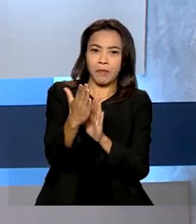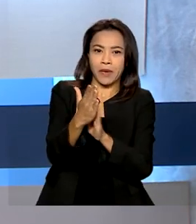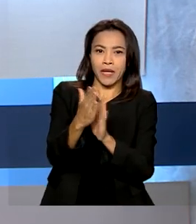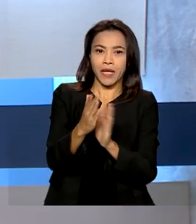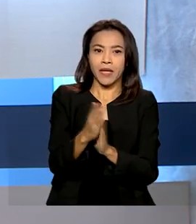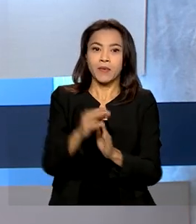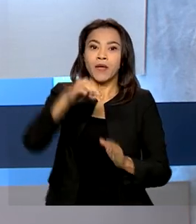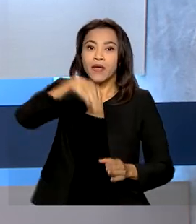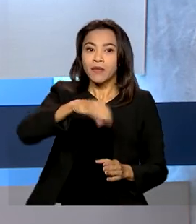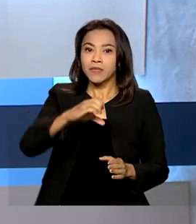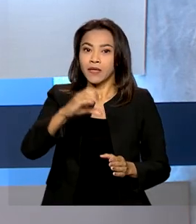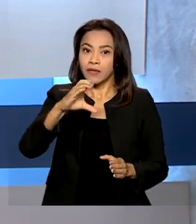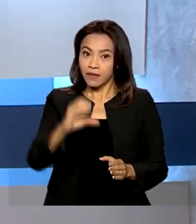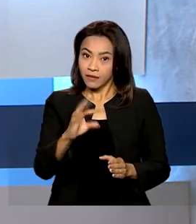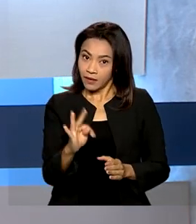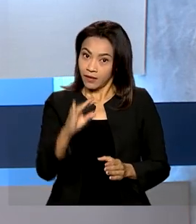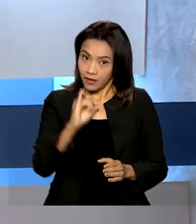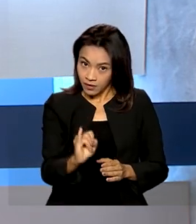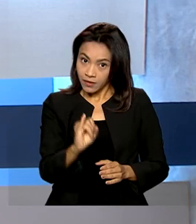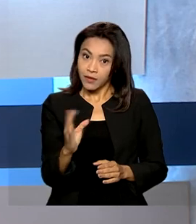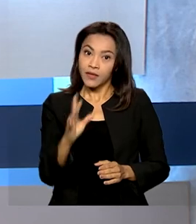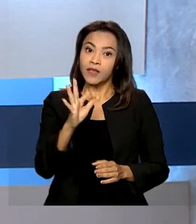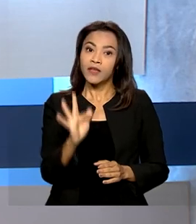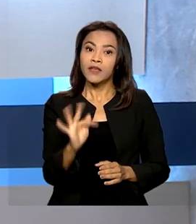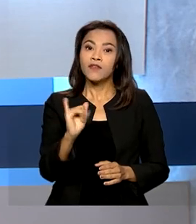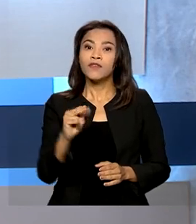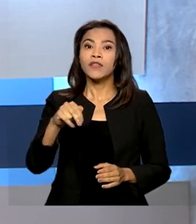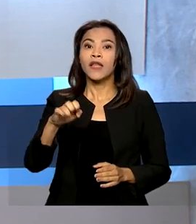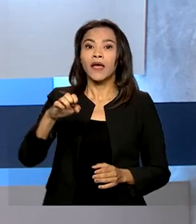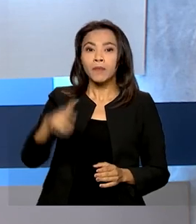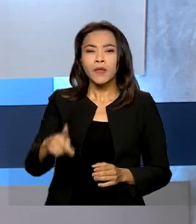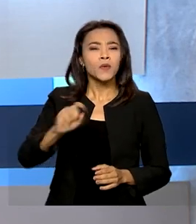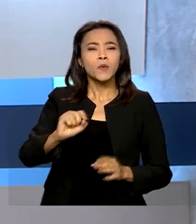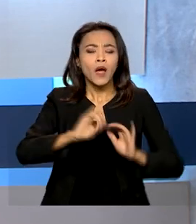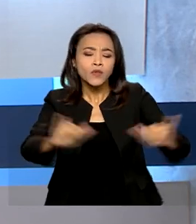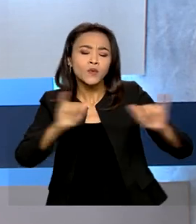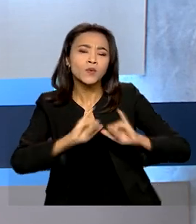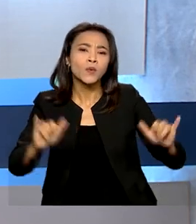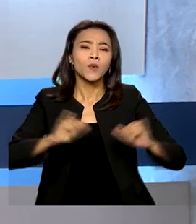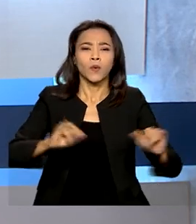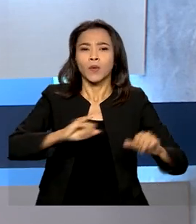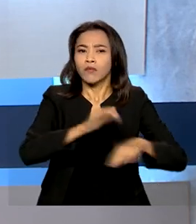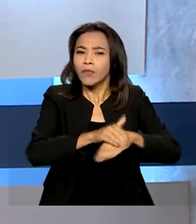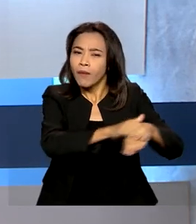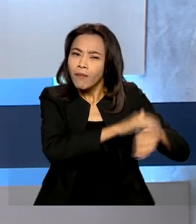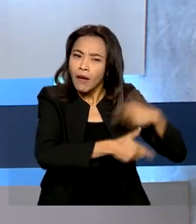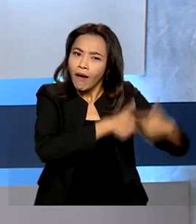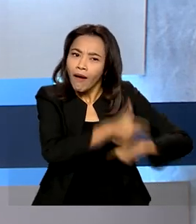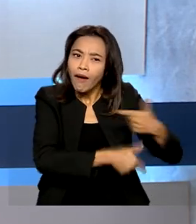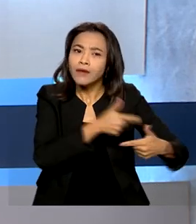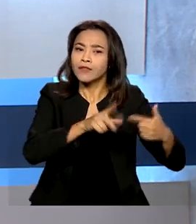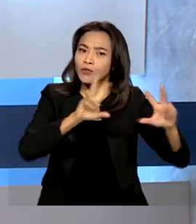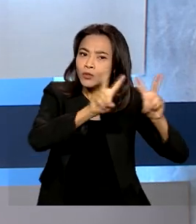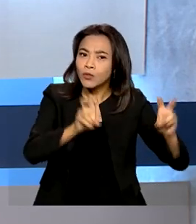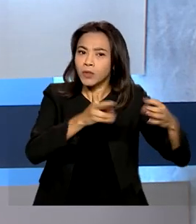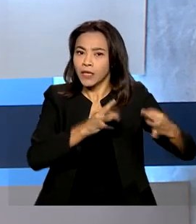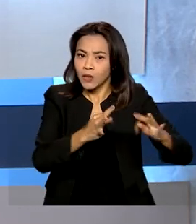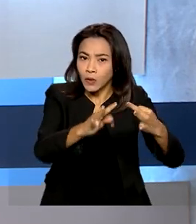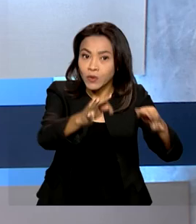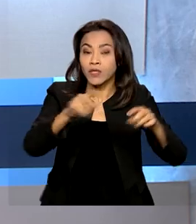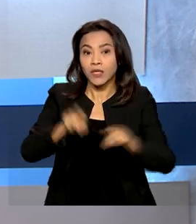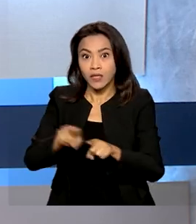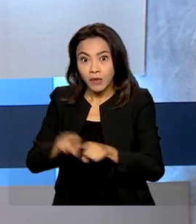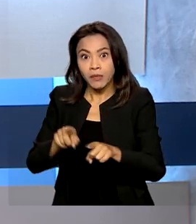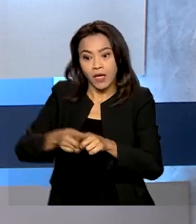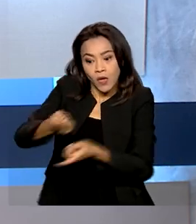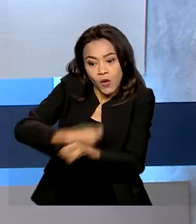Biodiversidade. A iniciativa reconheceu ações que visam o desenvolvimento tecnológico e a exploração econômica sustentável